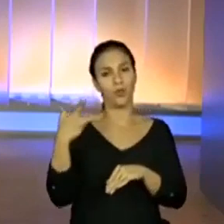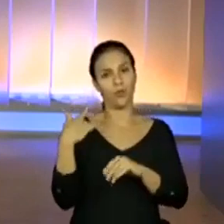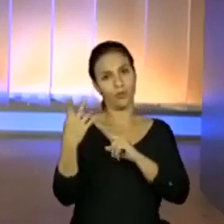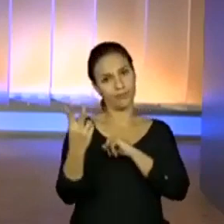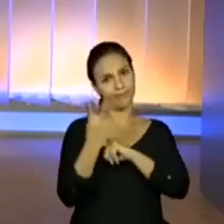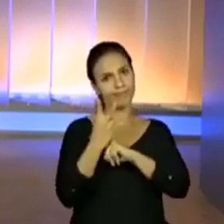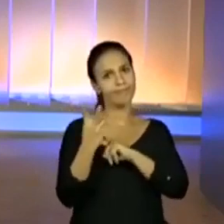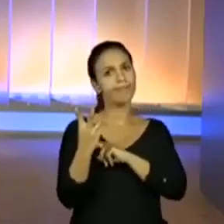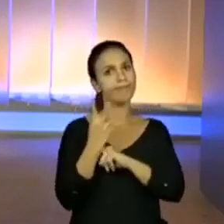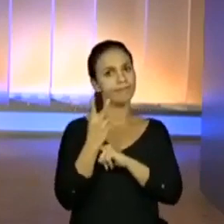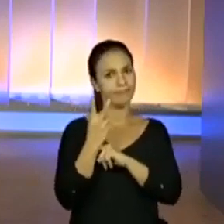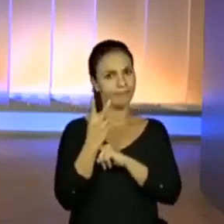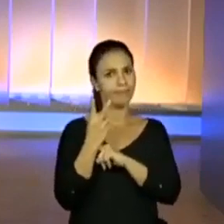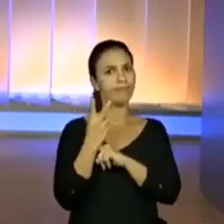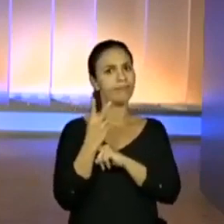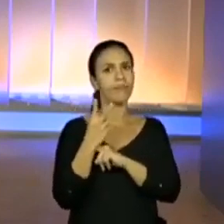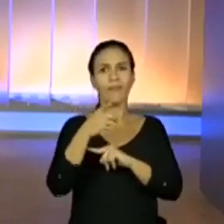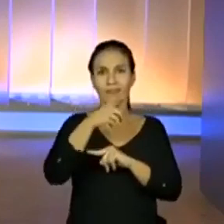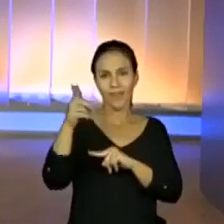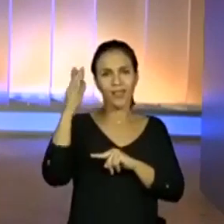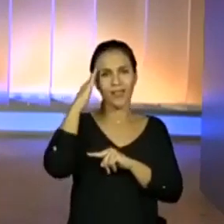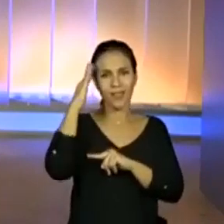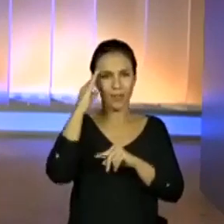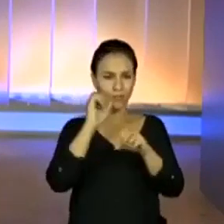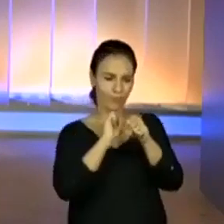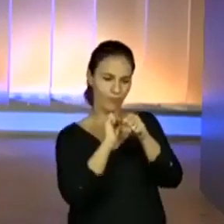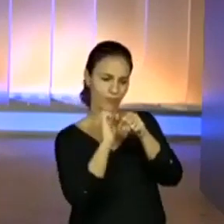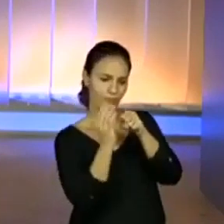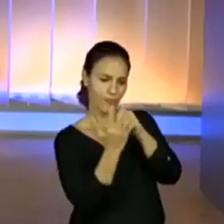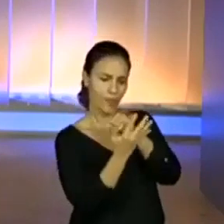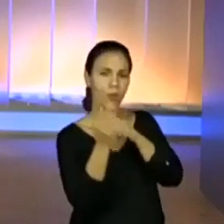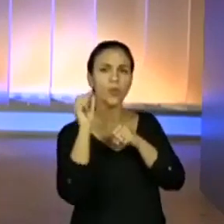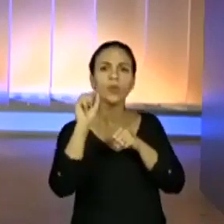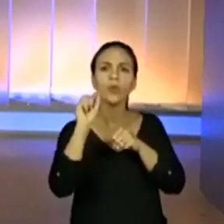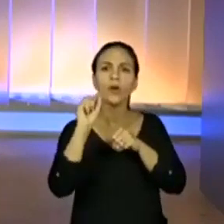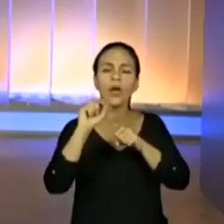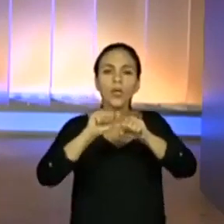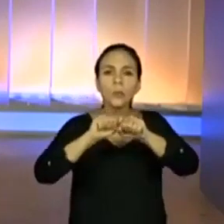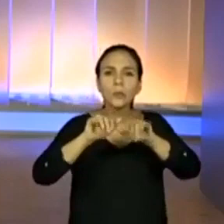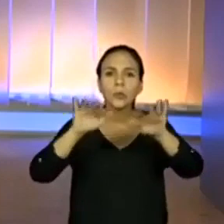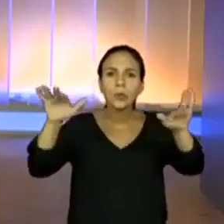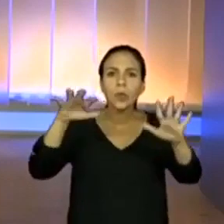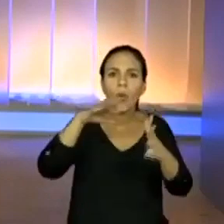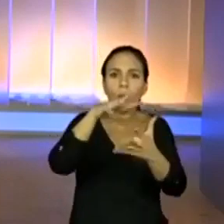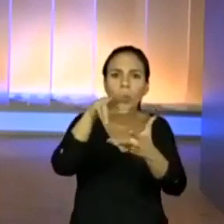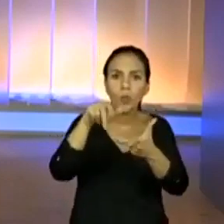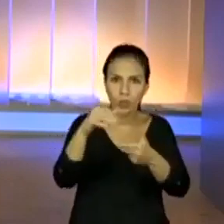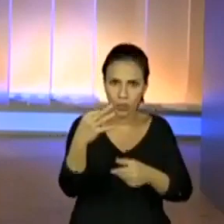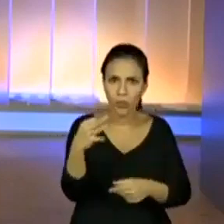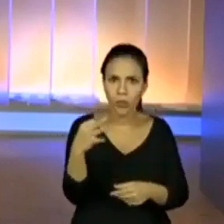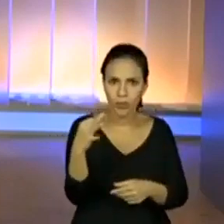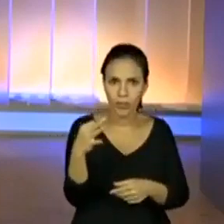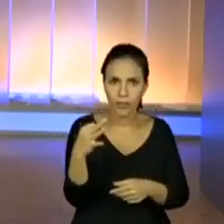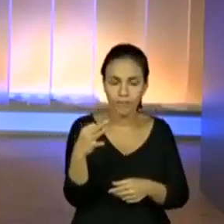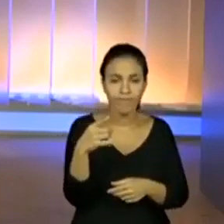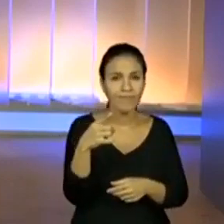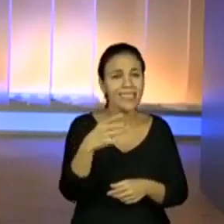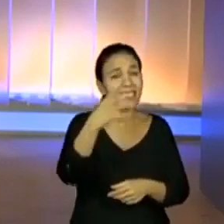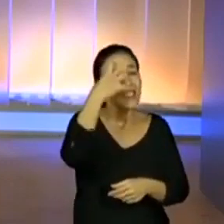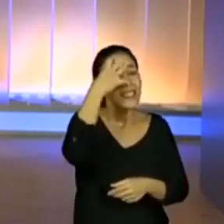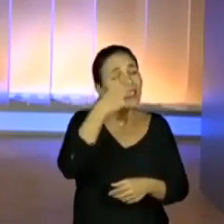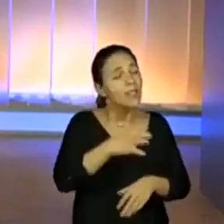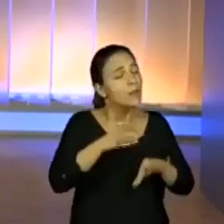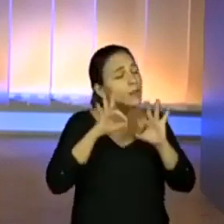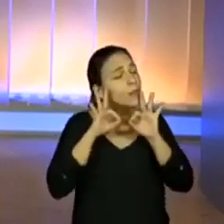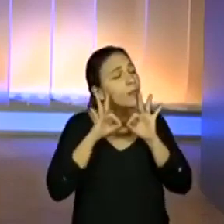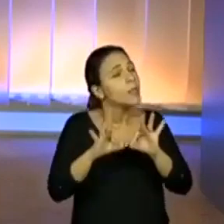Tudo isso que está acontecendo, vocês bem sabem, é devido a uma pandemia que nós estamos passando. Isso é seríssimo.